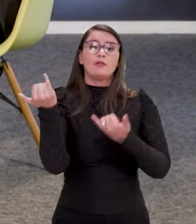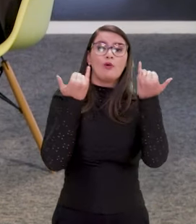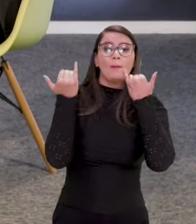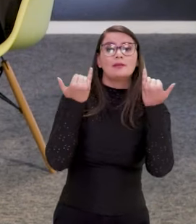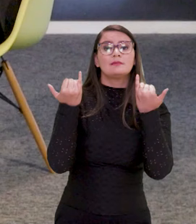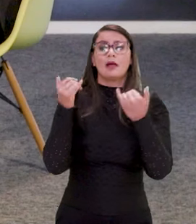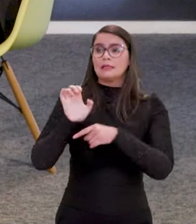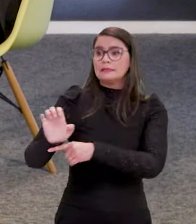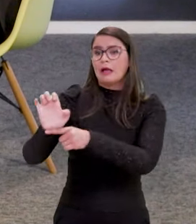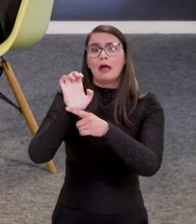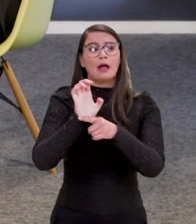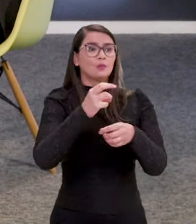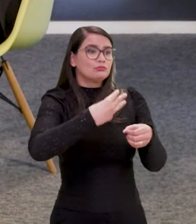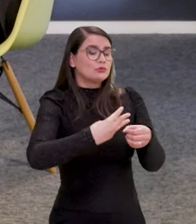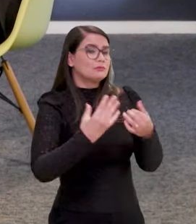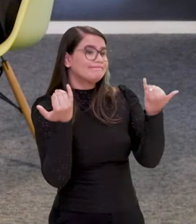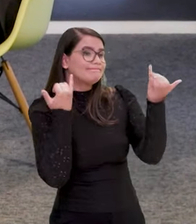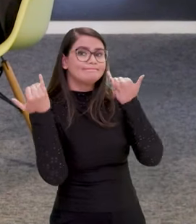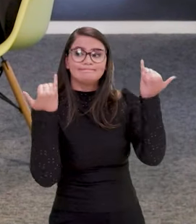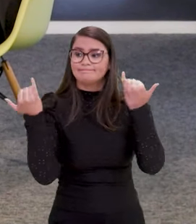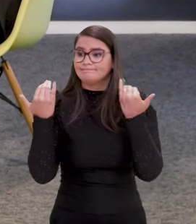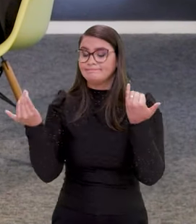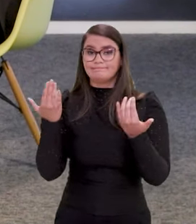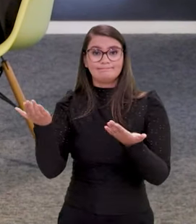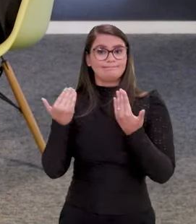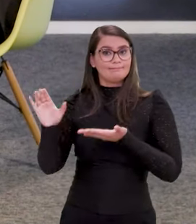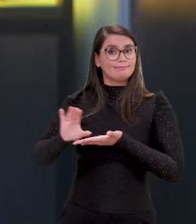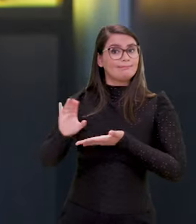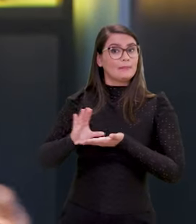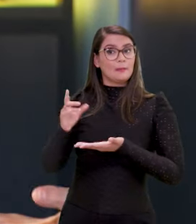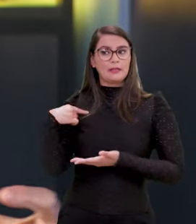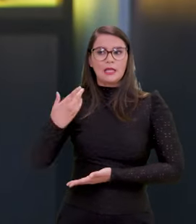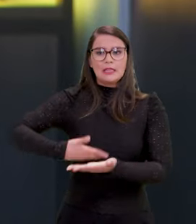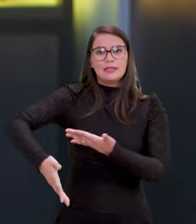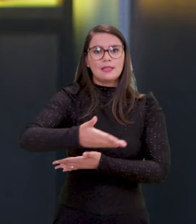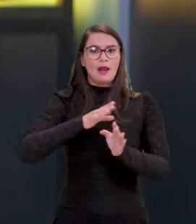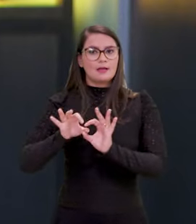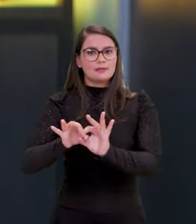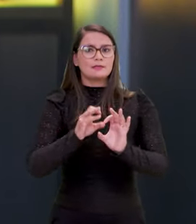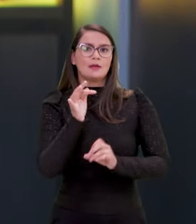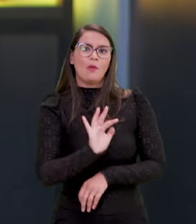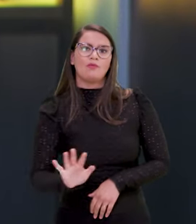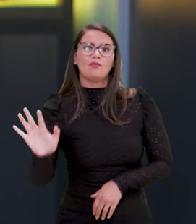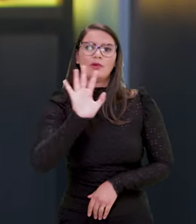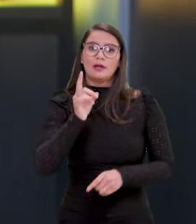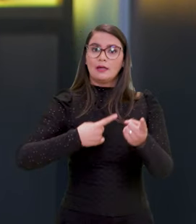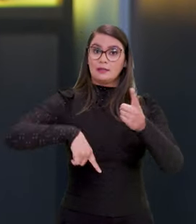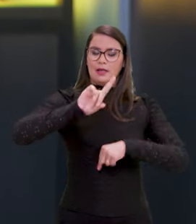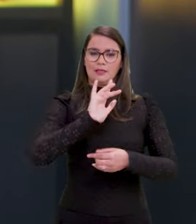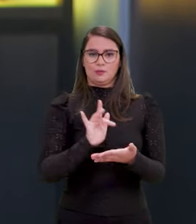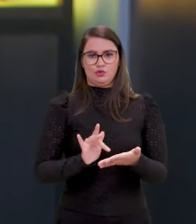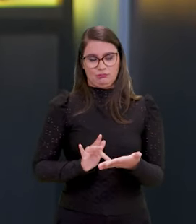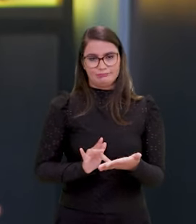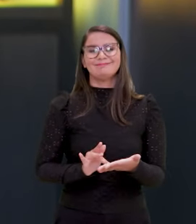estados, ouça a necessidade dos municípios, para que a gente, de fato, tenha uma integração federativa nessa questão da transformação